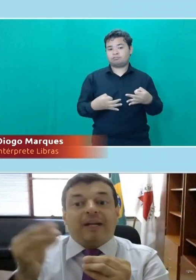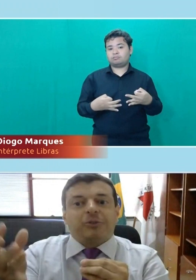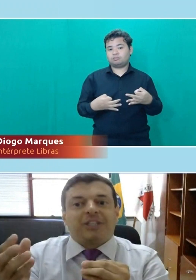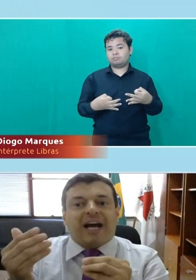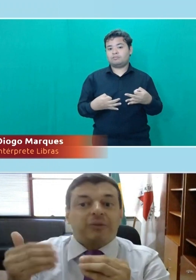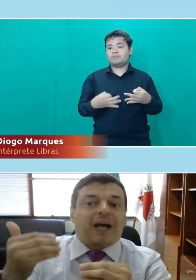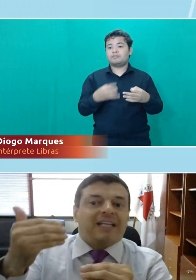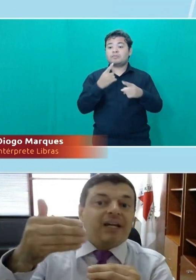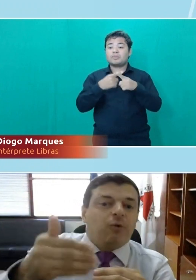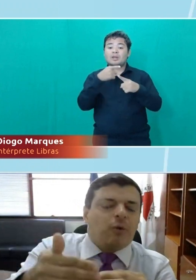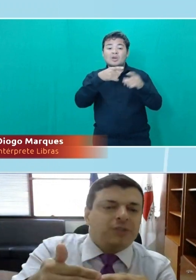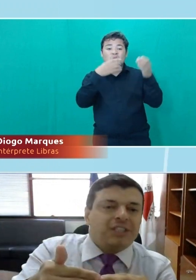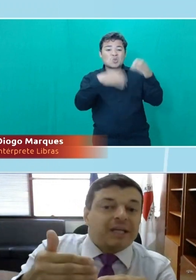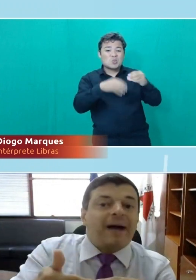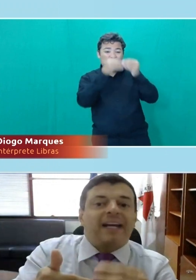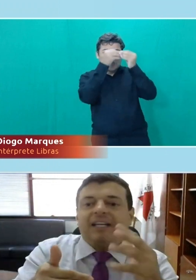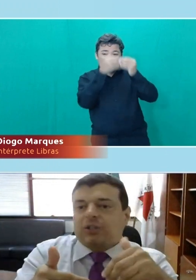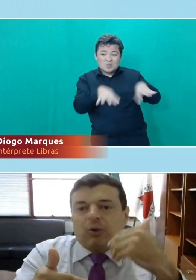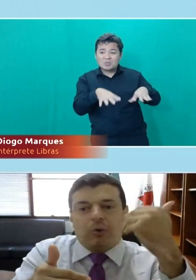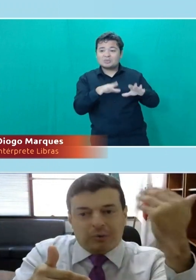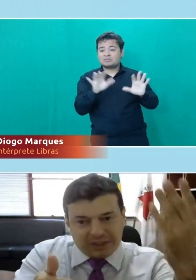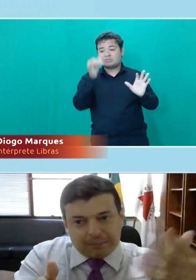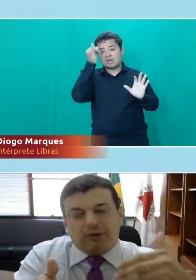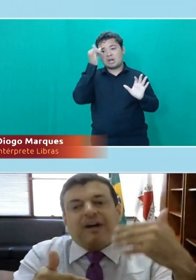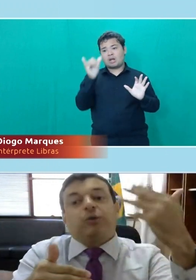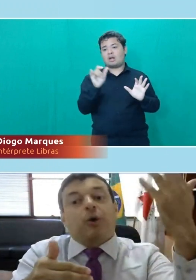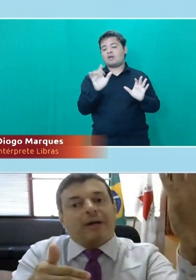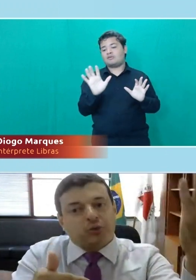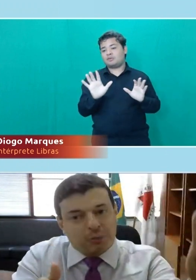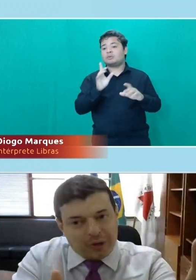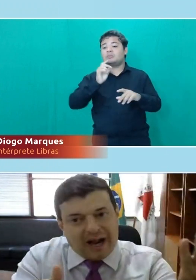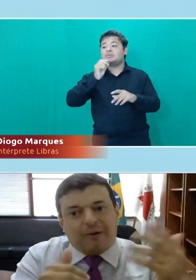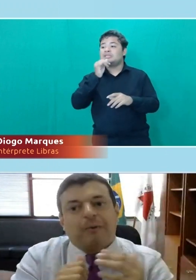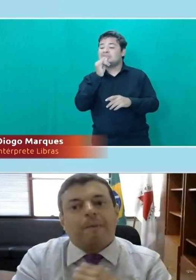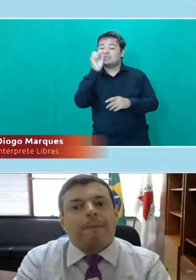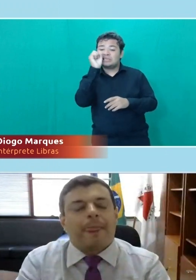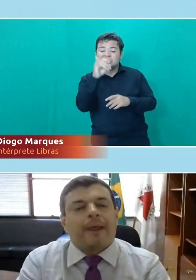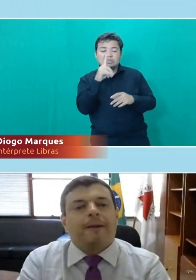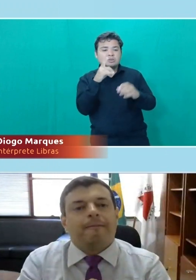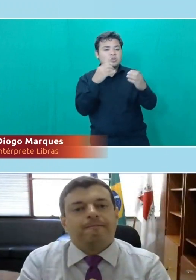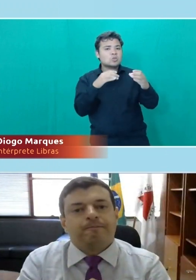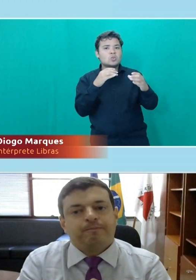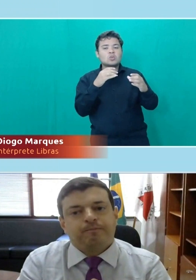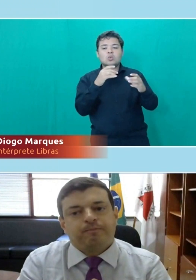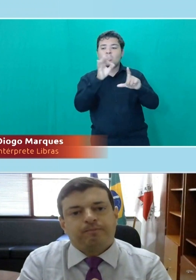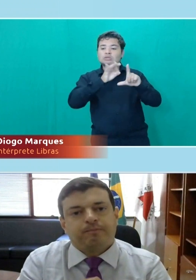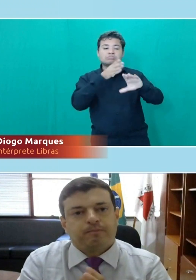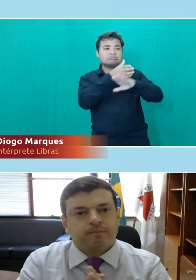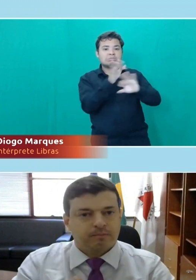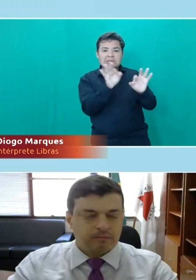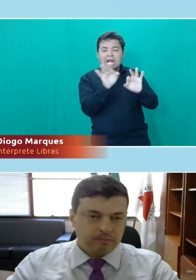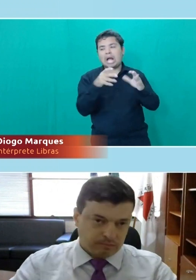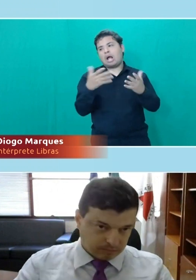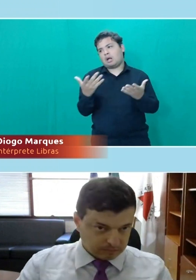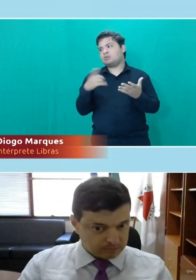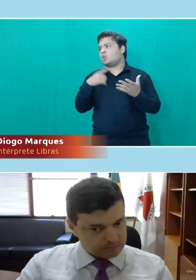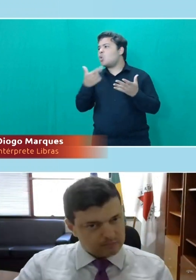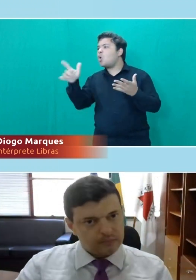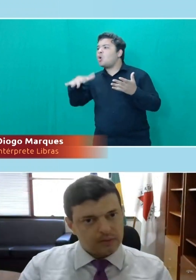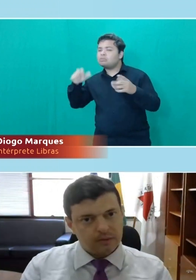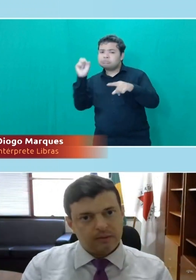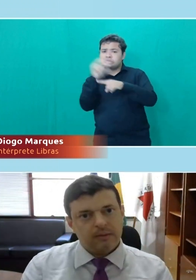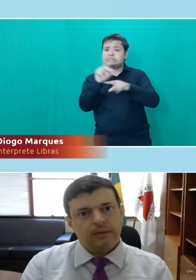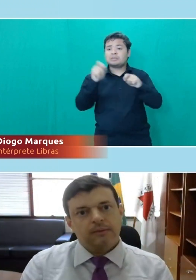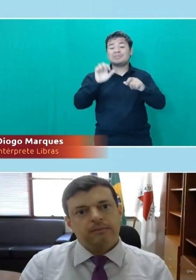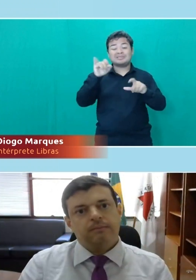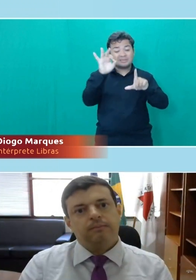ser prejudicado, caso nenhum cotista apareça, ou não seja aprovado, ou não assumir o caso. Professor, o senhor tocou num ponto muito importante